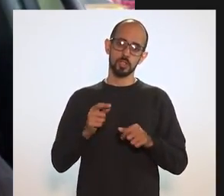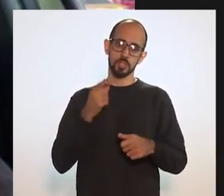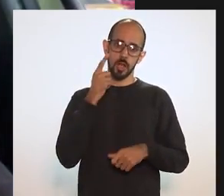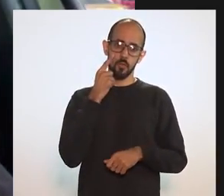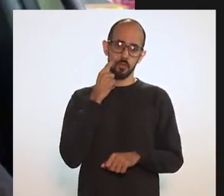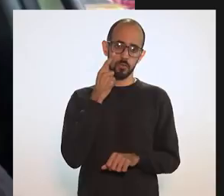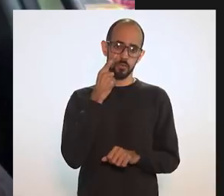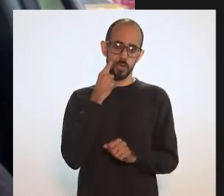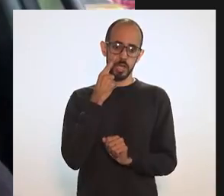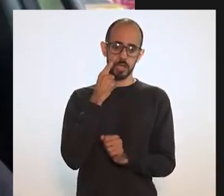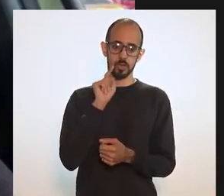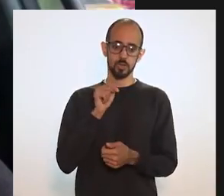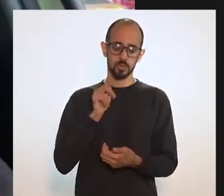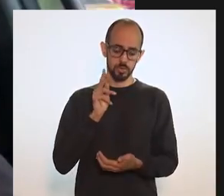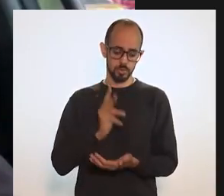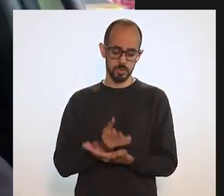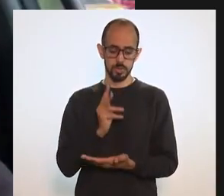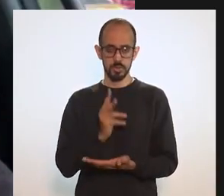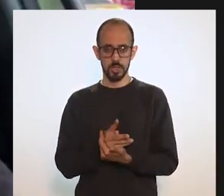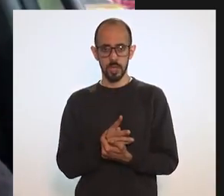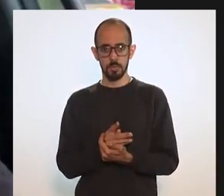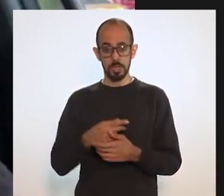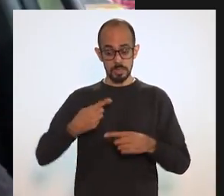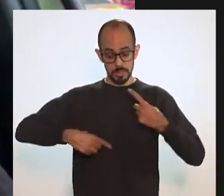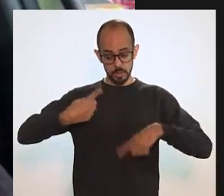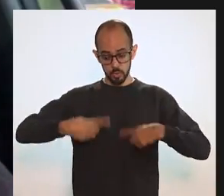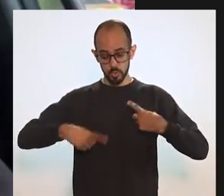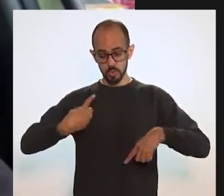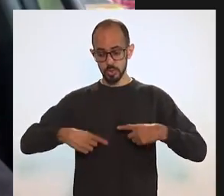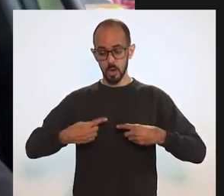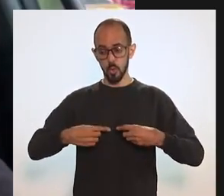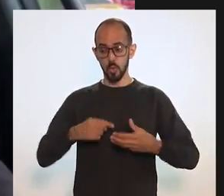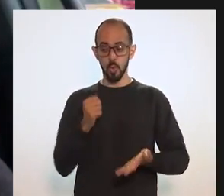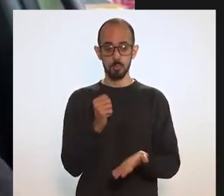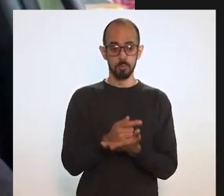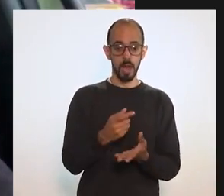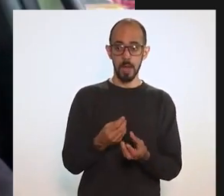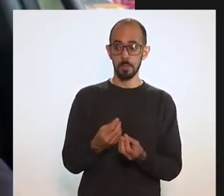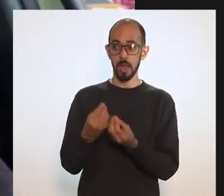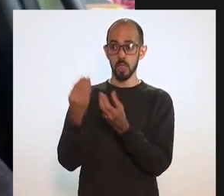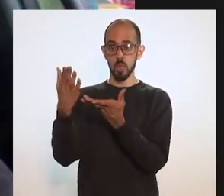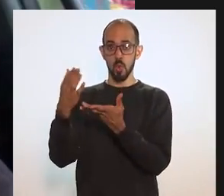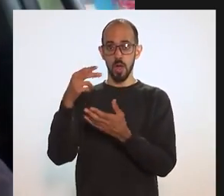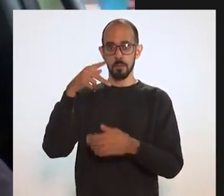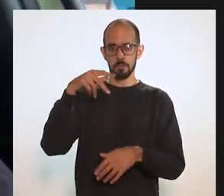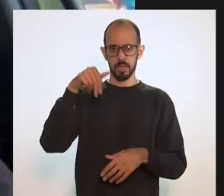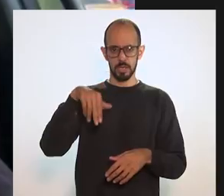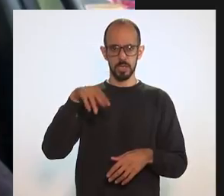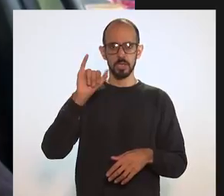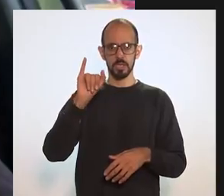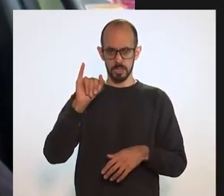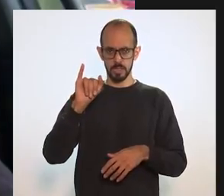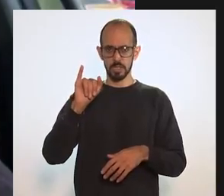enfim, a gente tem assistido a essa movimentação de vários empresários com o discurso de comprar para doar para o PNI.